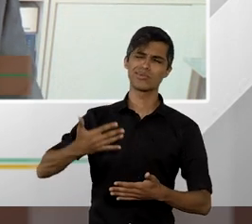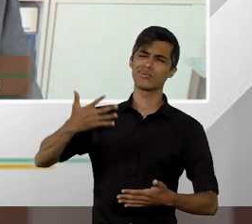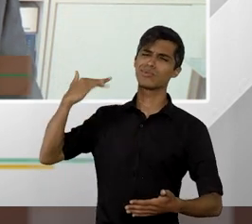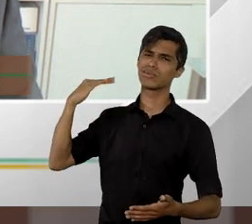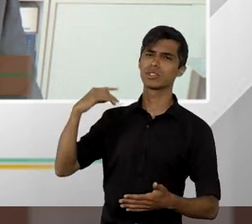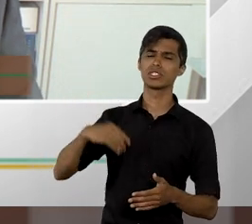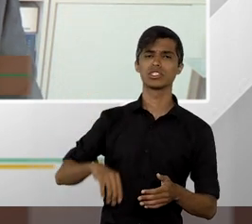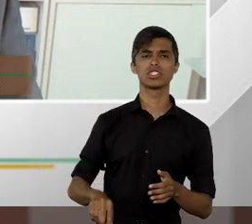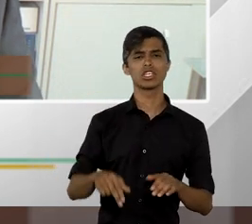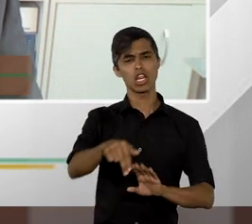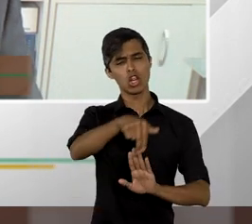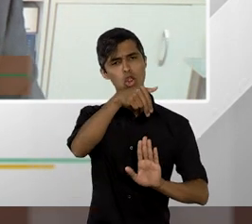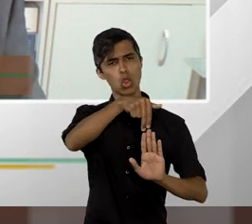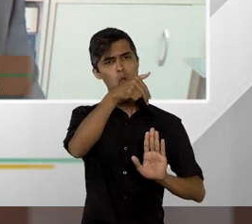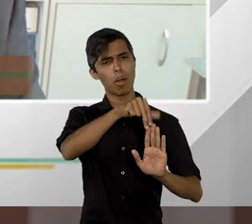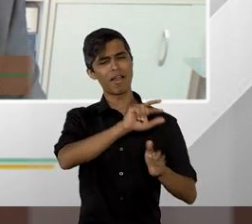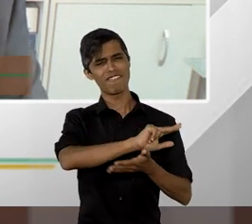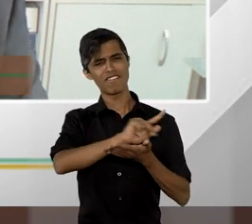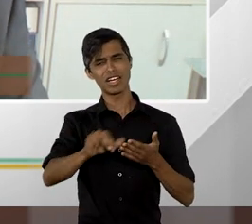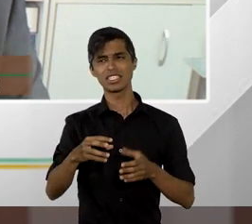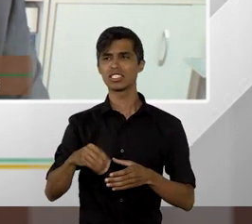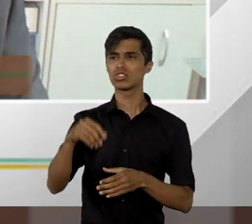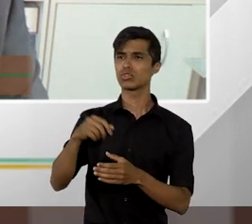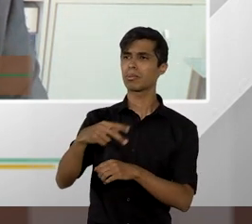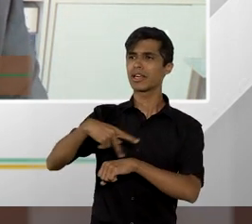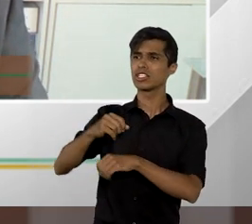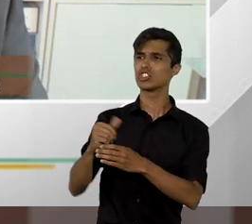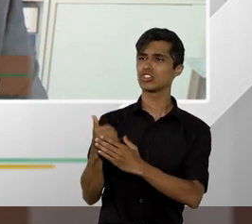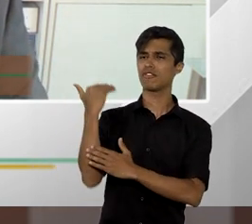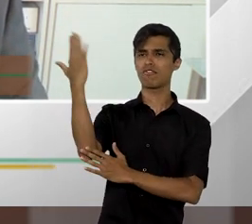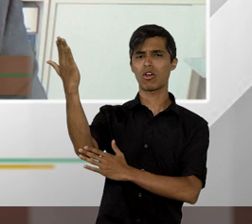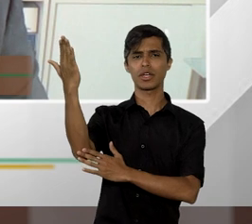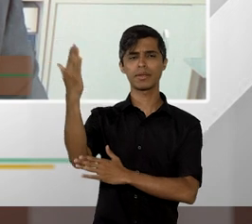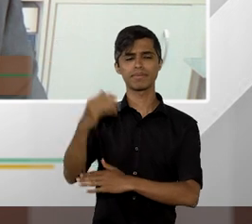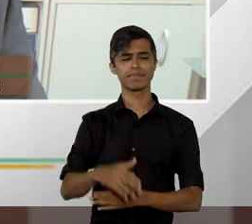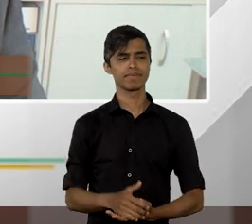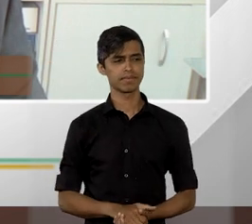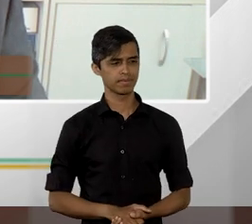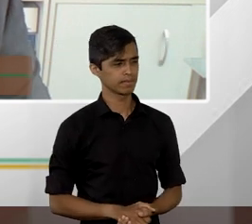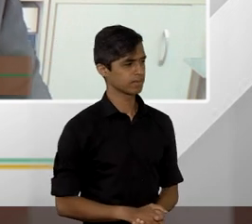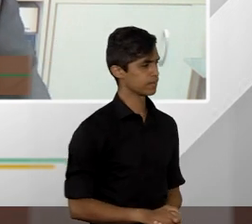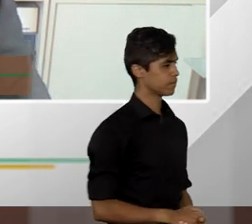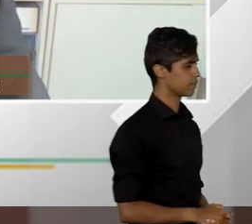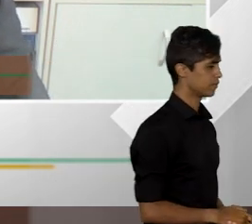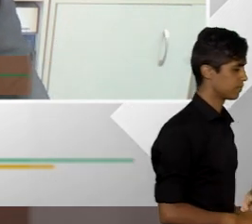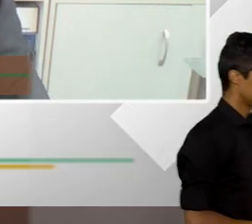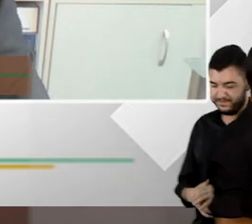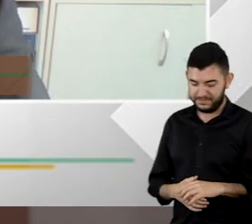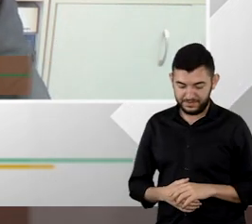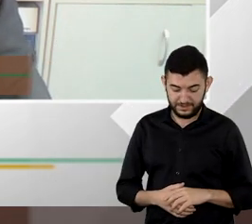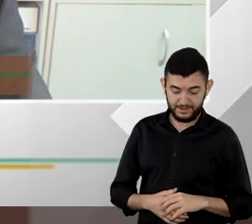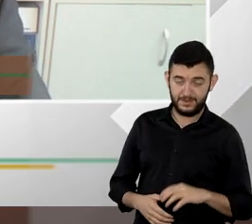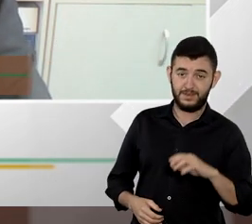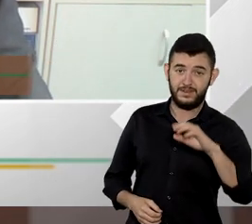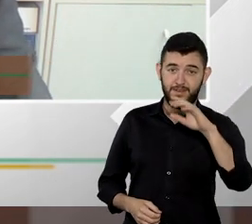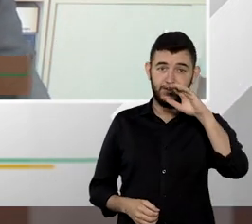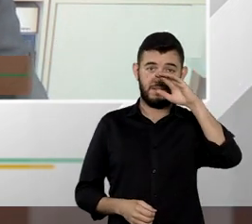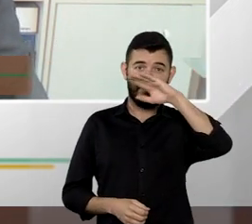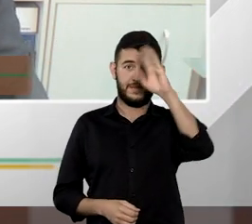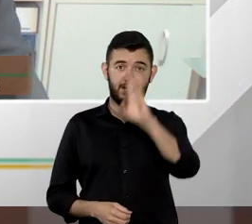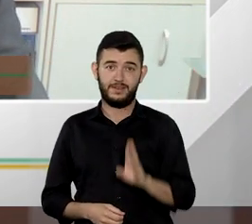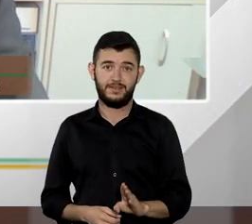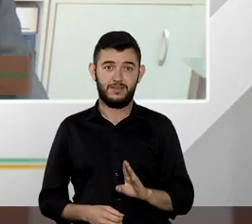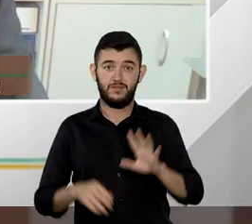ordenamentos estrangeiros e mesmo no Brasil a gente já vem utilizando esse filtro no Supremo Tribunal Federal. A